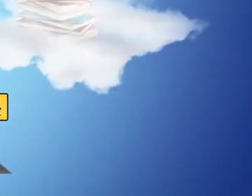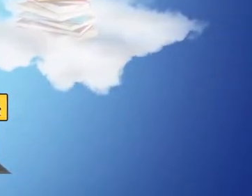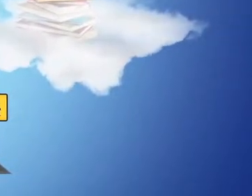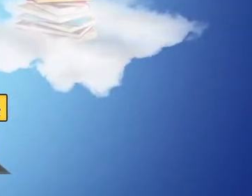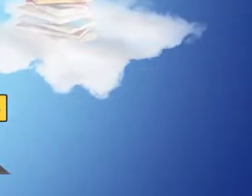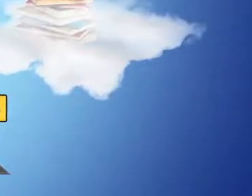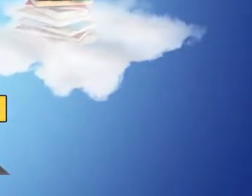Negri